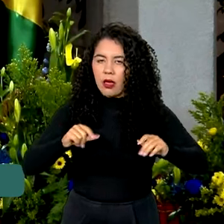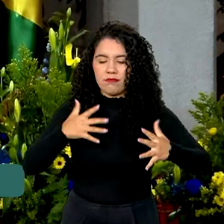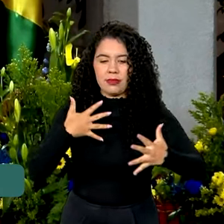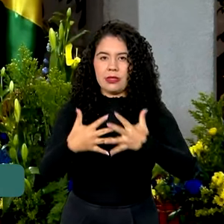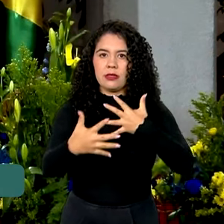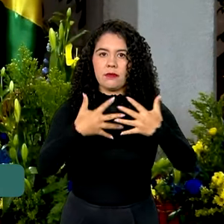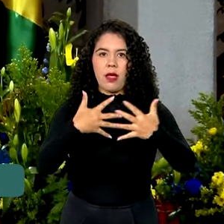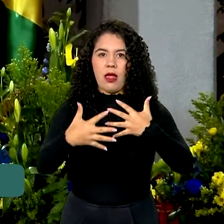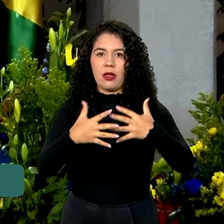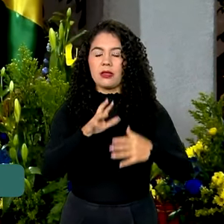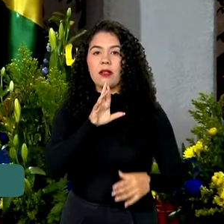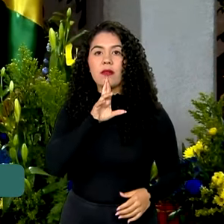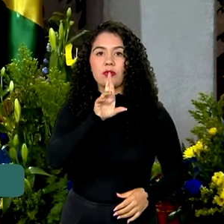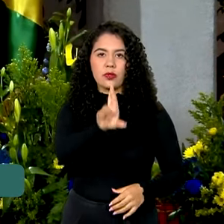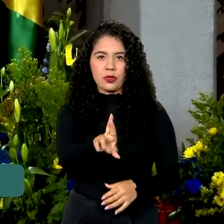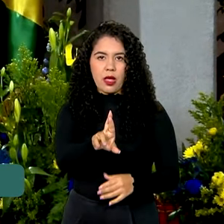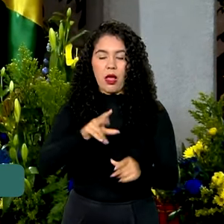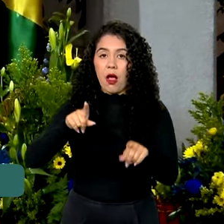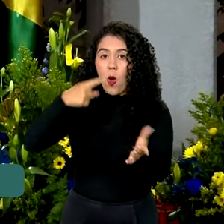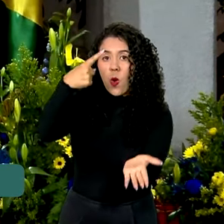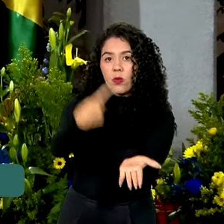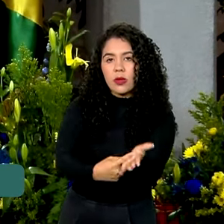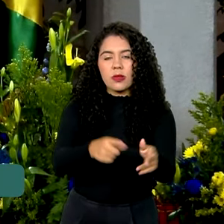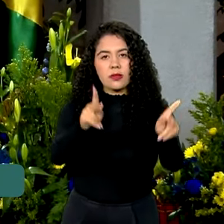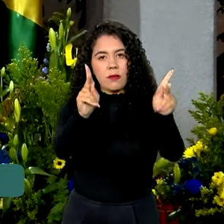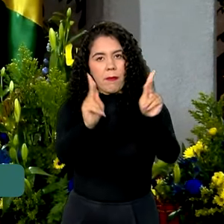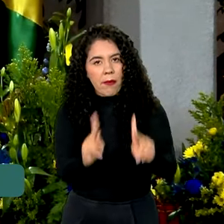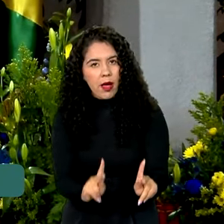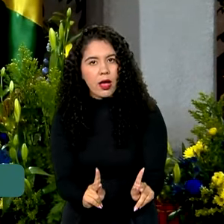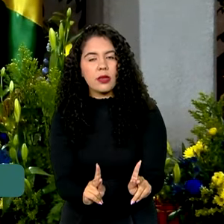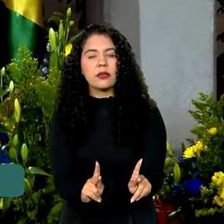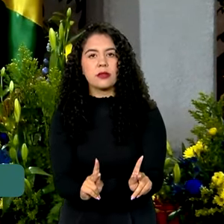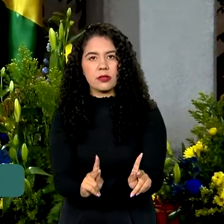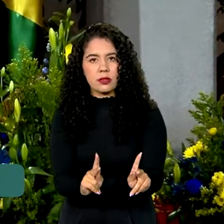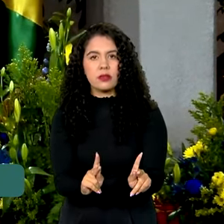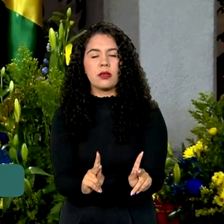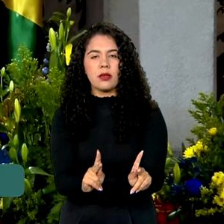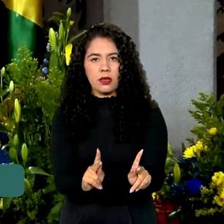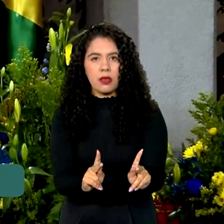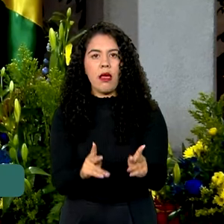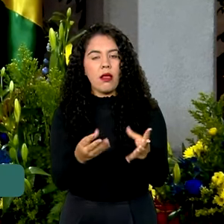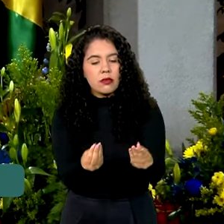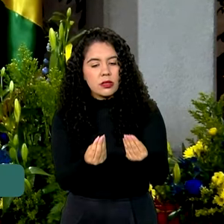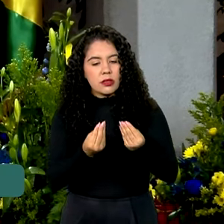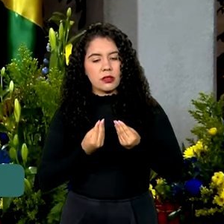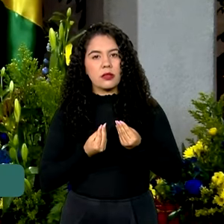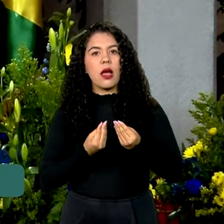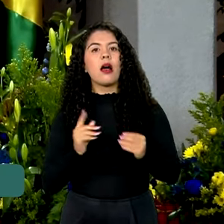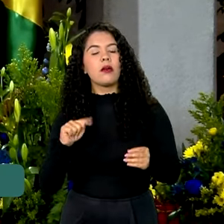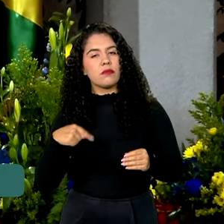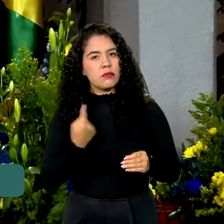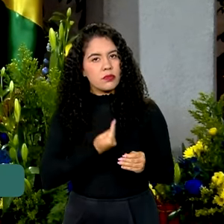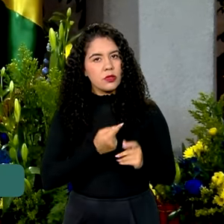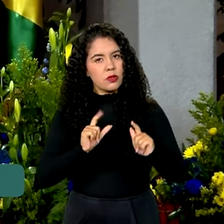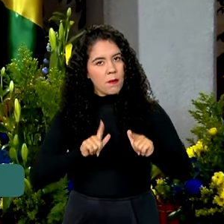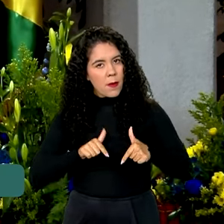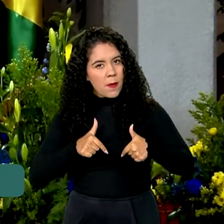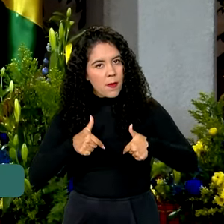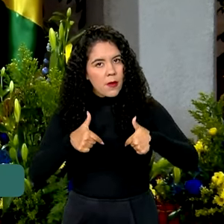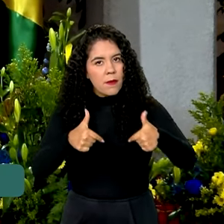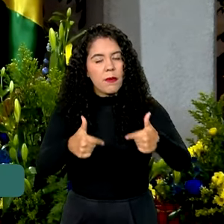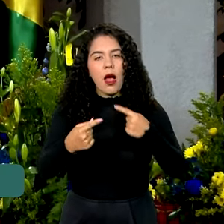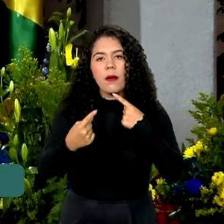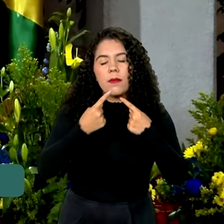resultados. O compromisso com a paz é que nos leva a conclamar as partes ao